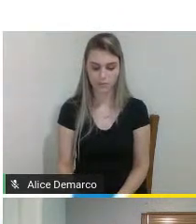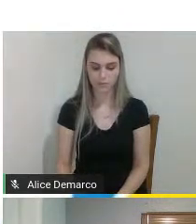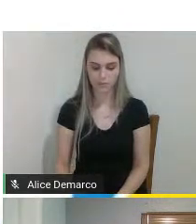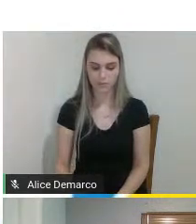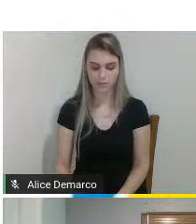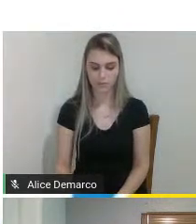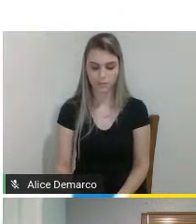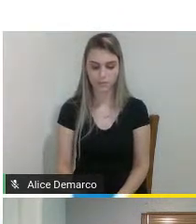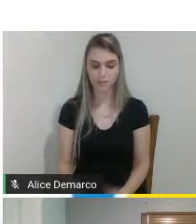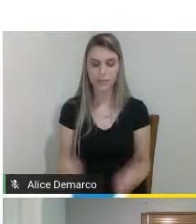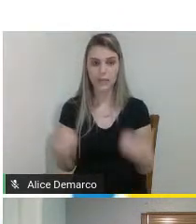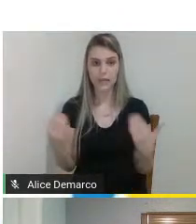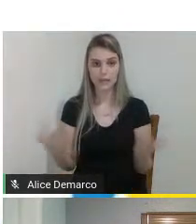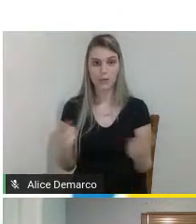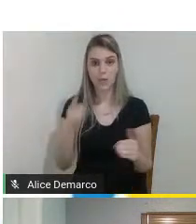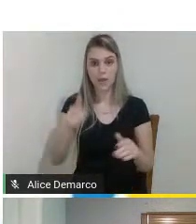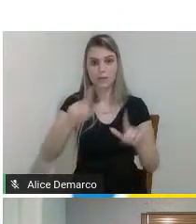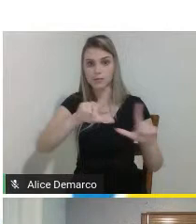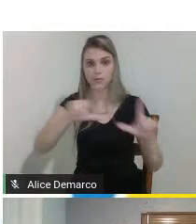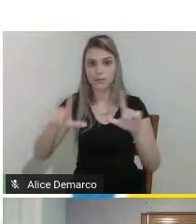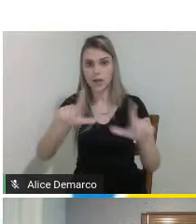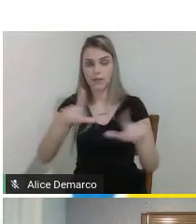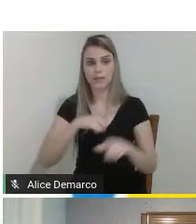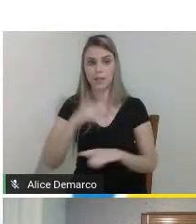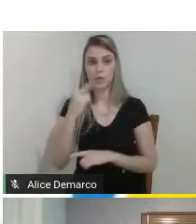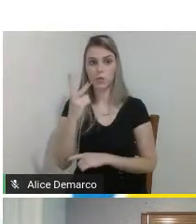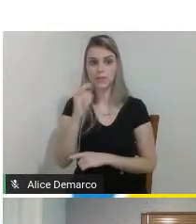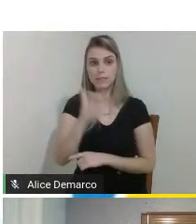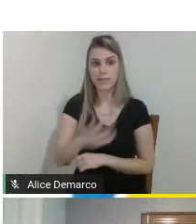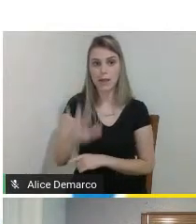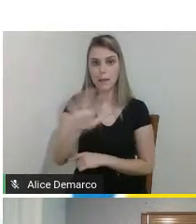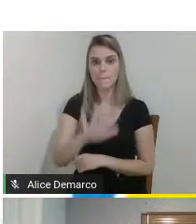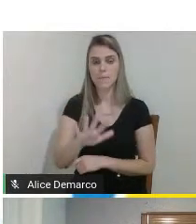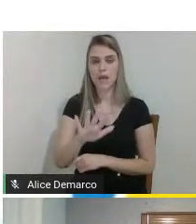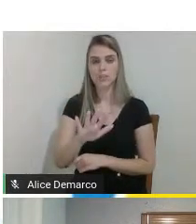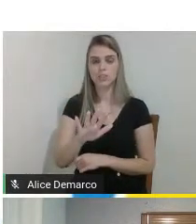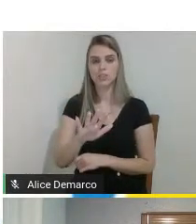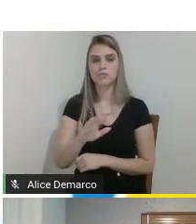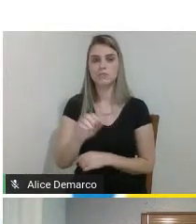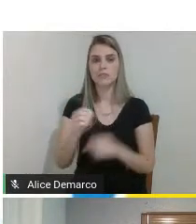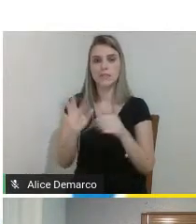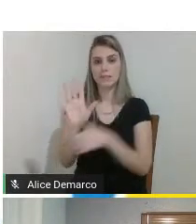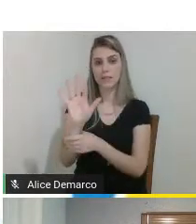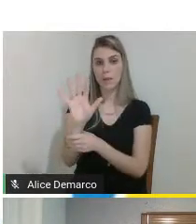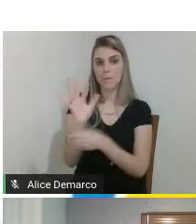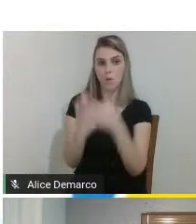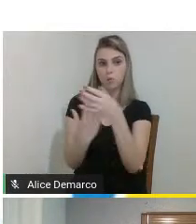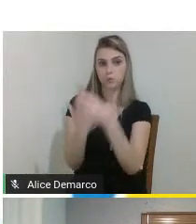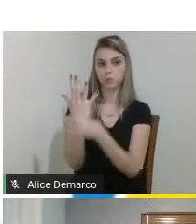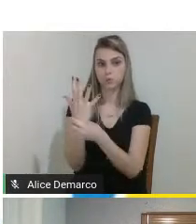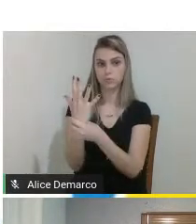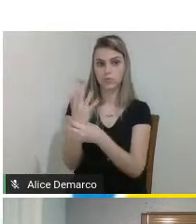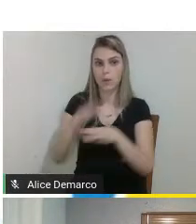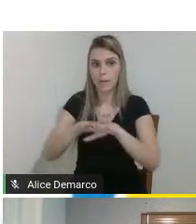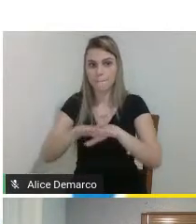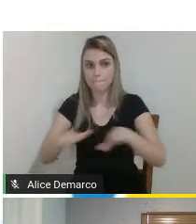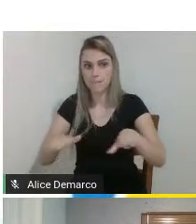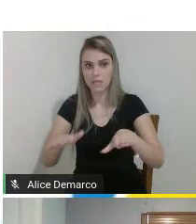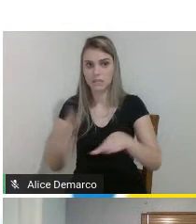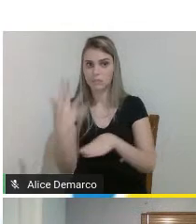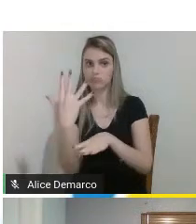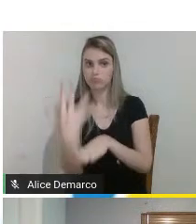Bom, nesse slide nós temos duas fotos da parte impressa da nossa mão em cima em de uma mesa e com os dedos